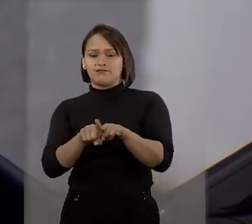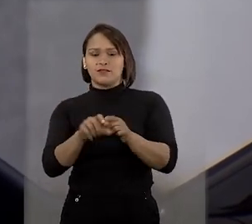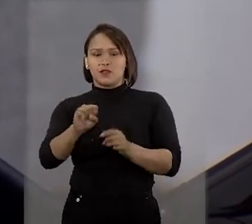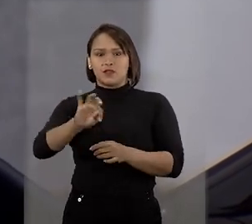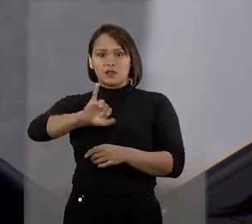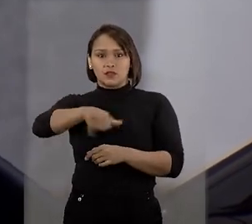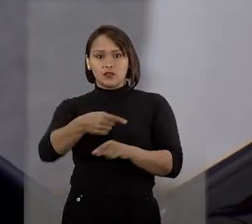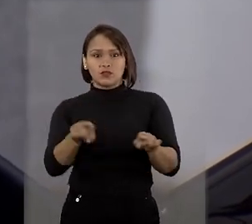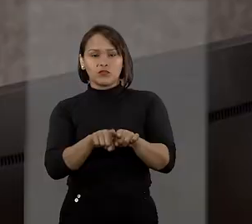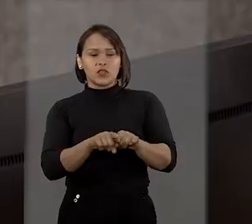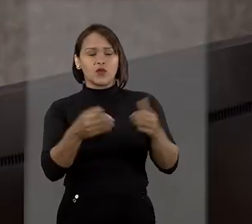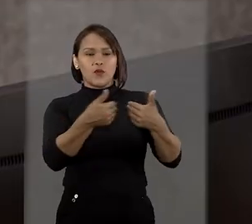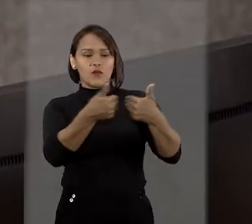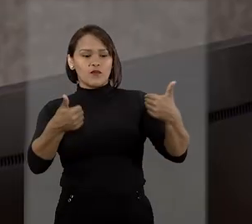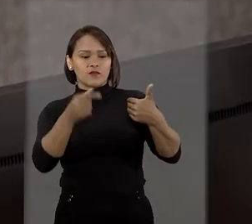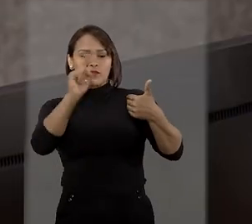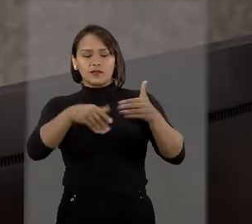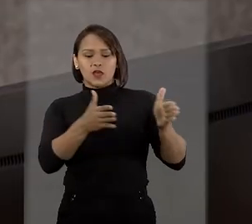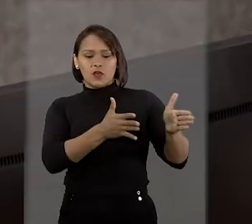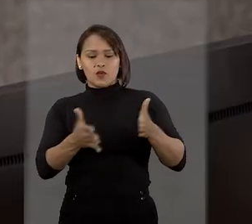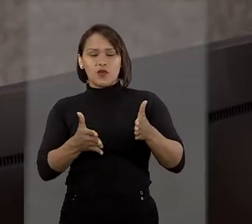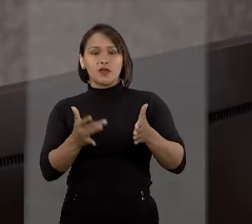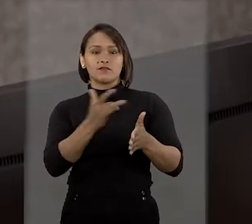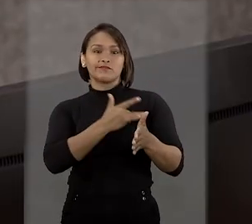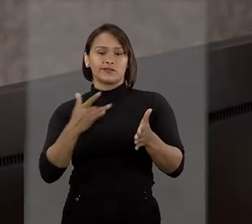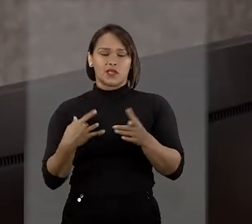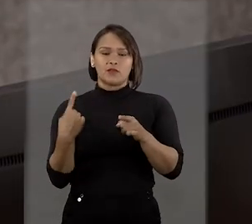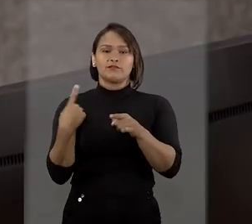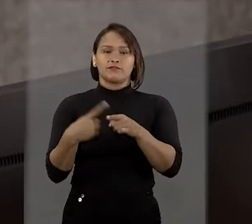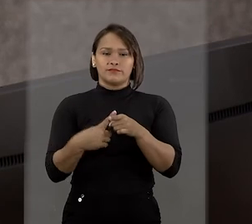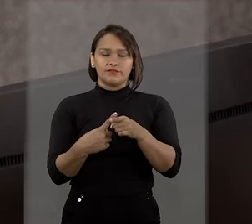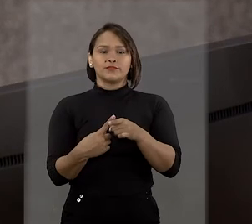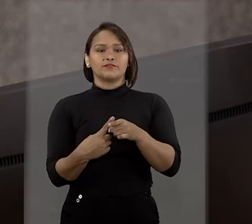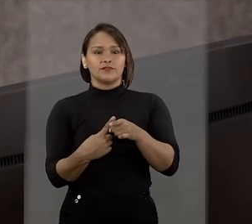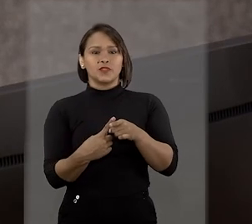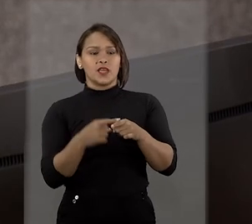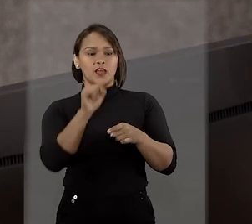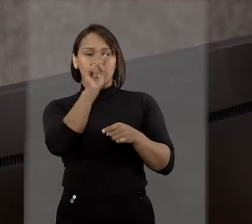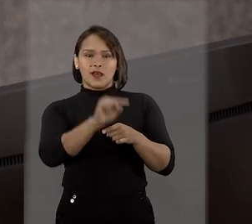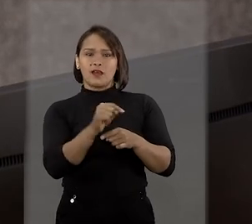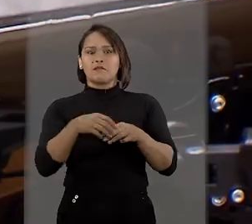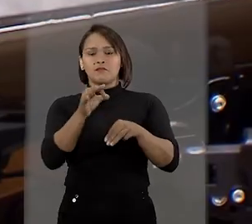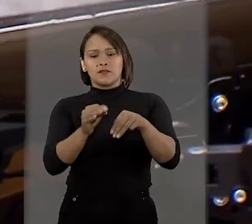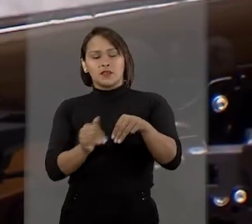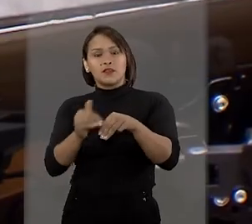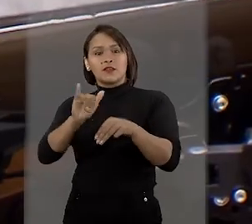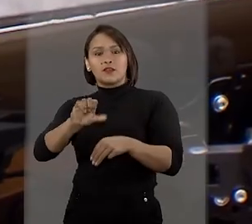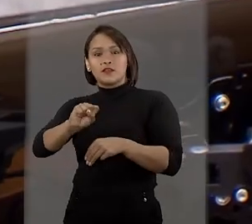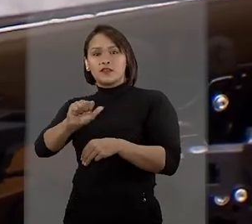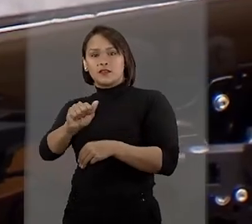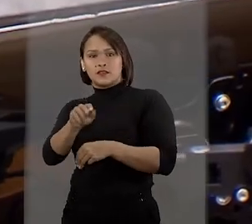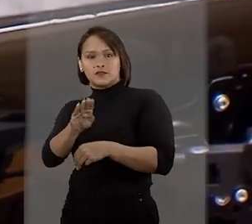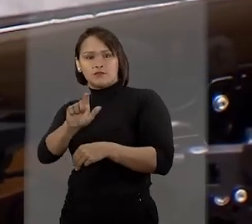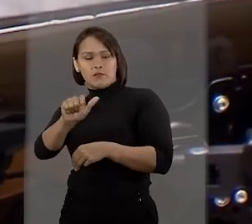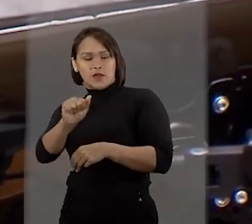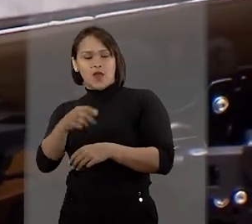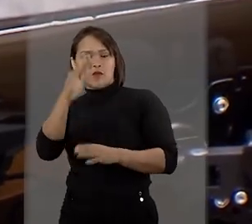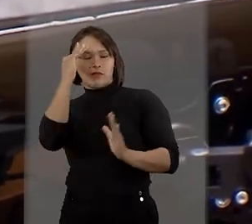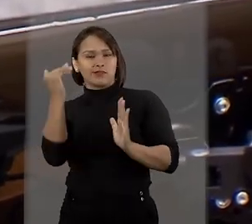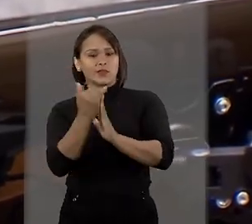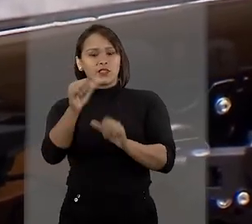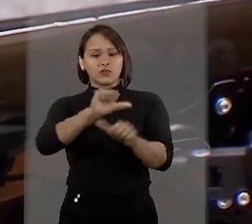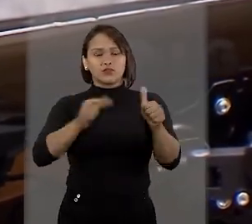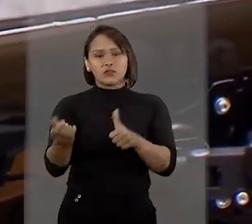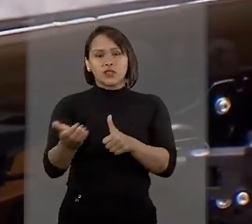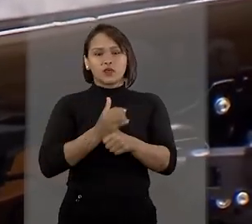ministro Félix Fischer. Com o afastamento temporário do magistrado por questões de saúde, a ministra Isabel Galotti foi